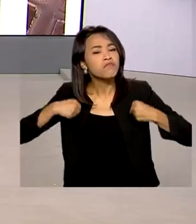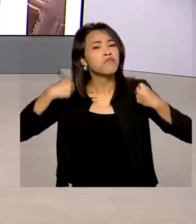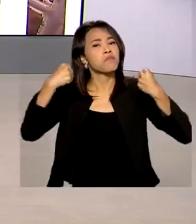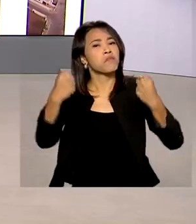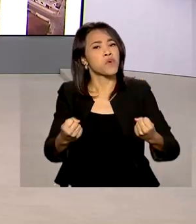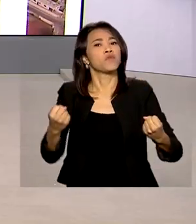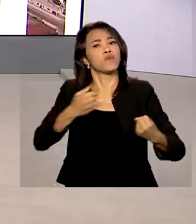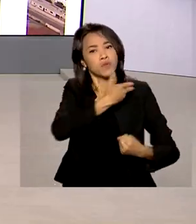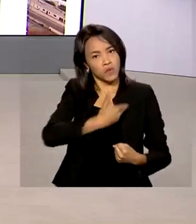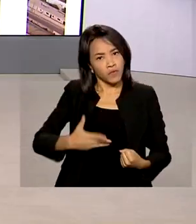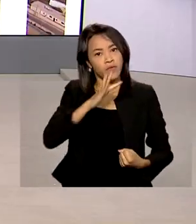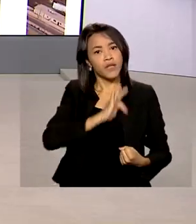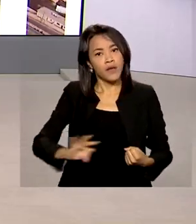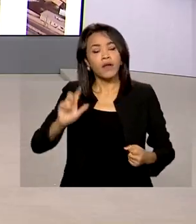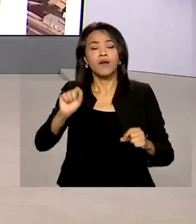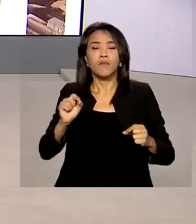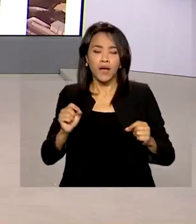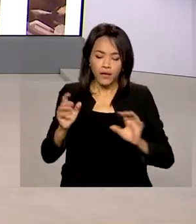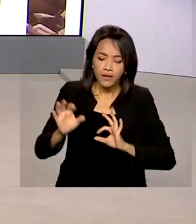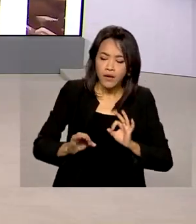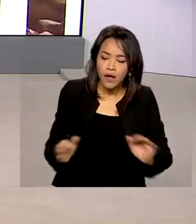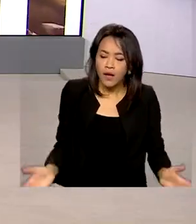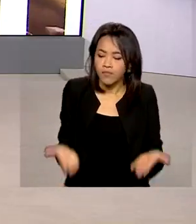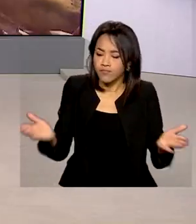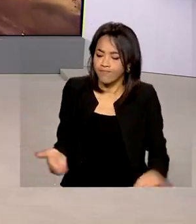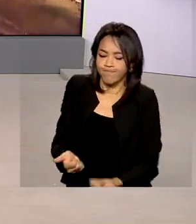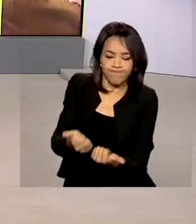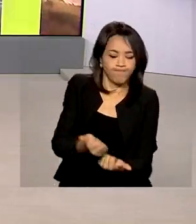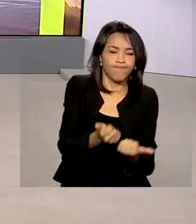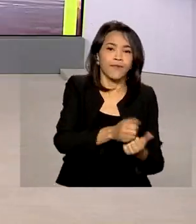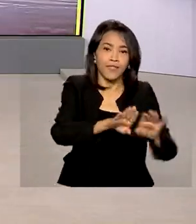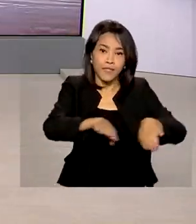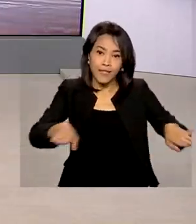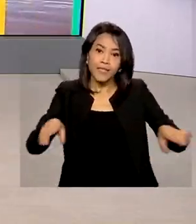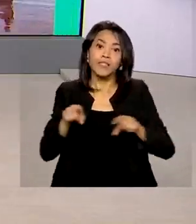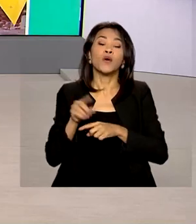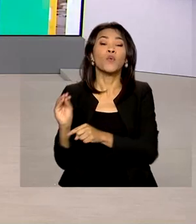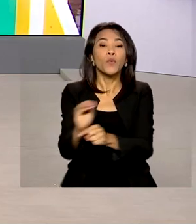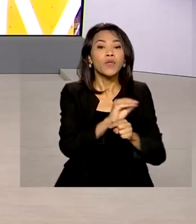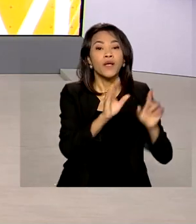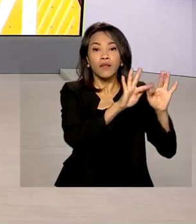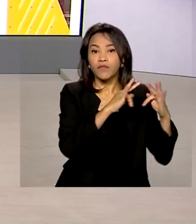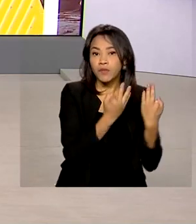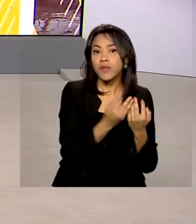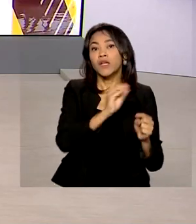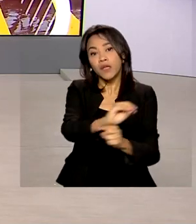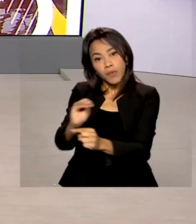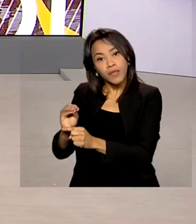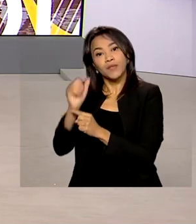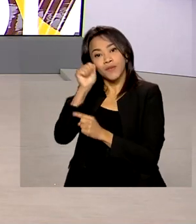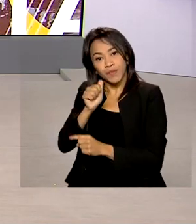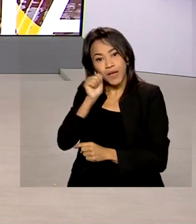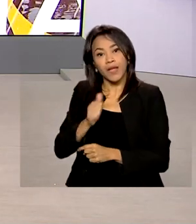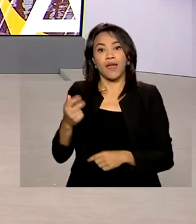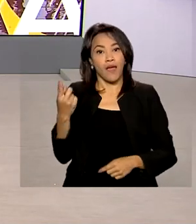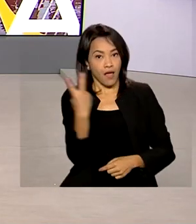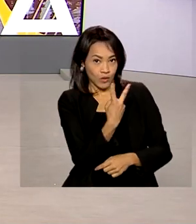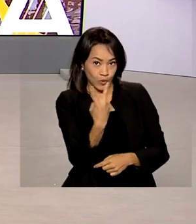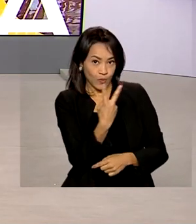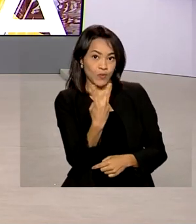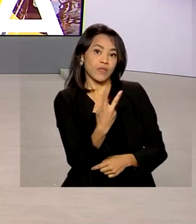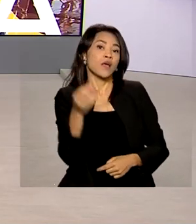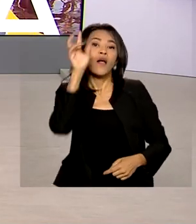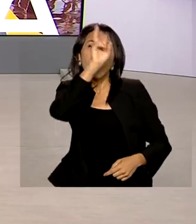federal em promover ações de desenvolvimento das crianças, de cuidado em relação à família e de proteção às mulheres. Elas lembraram